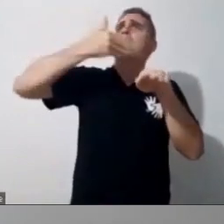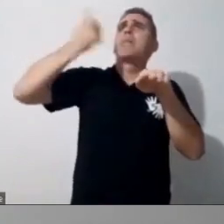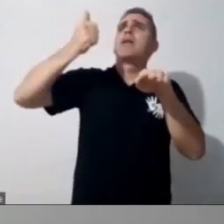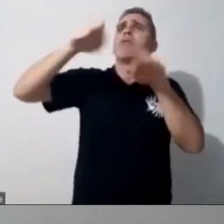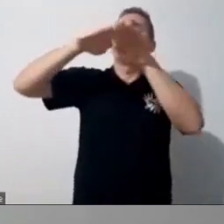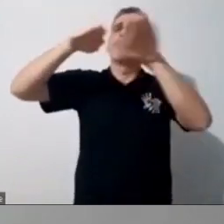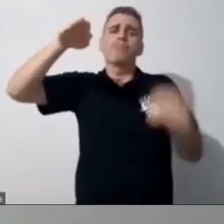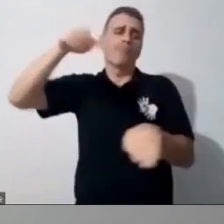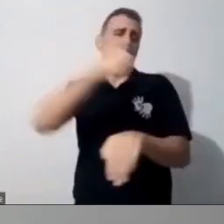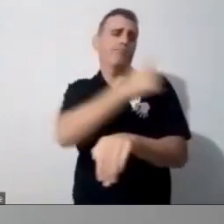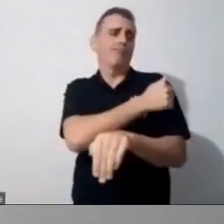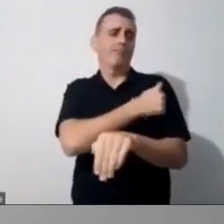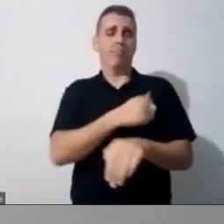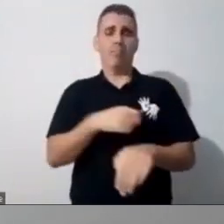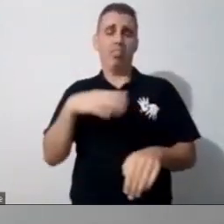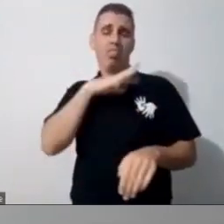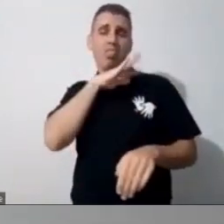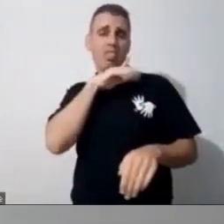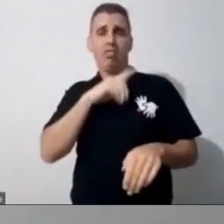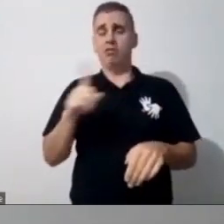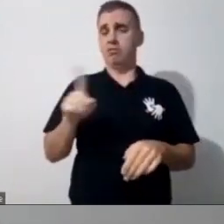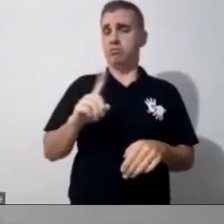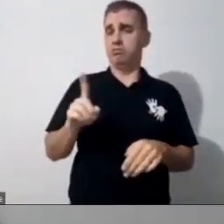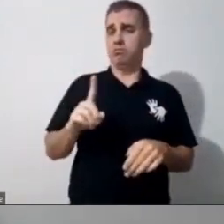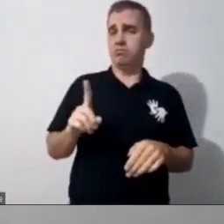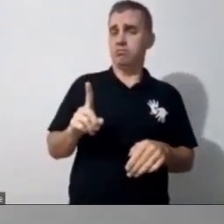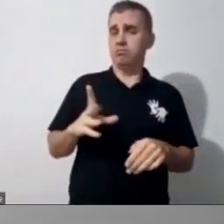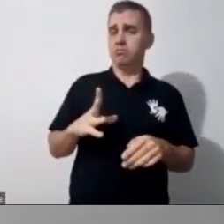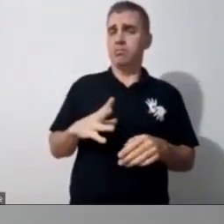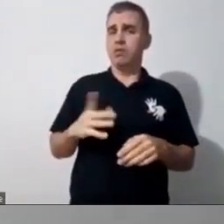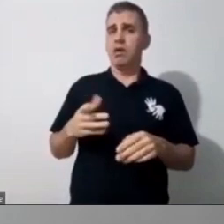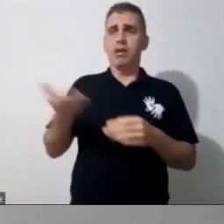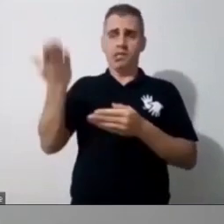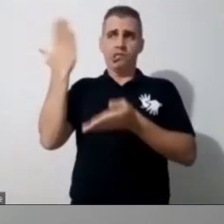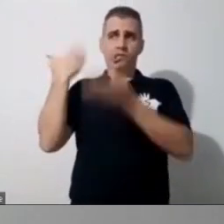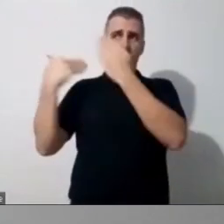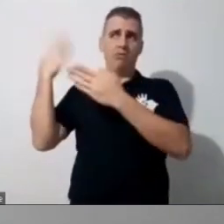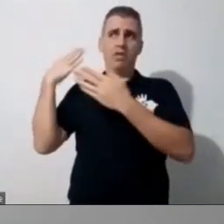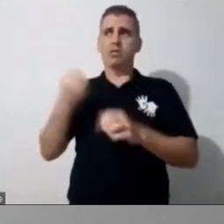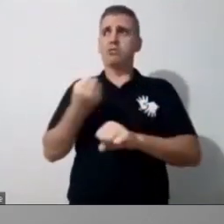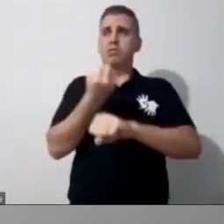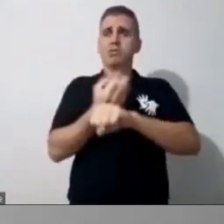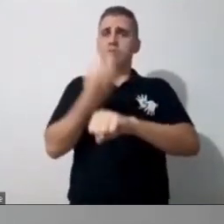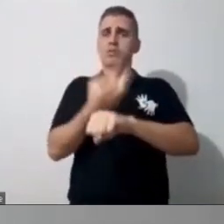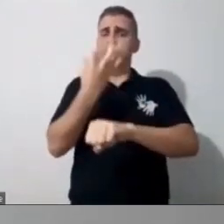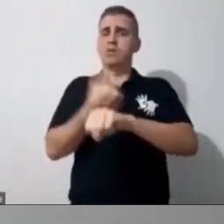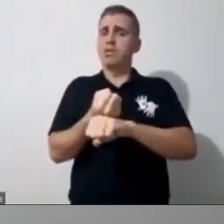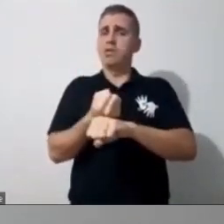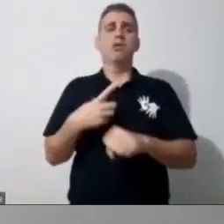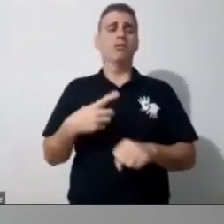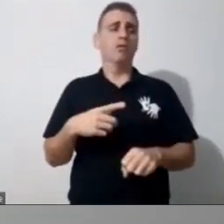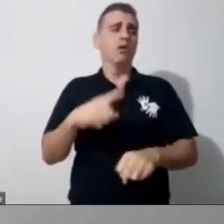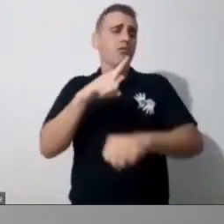coisa que antigamente todo mundo se alfabetizava no mesmo tempo, não, nós não